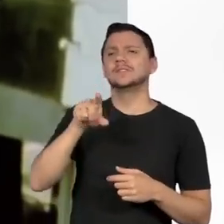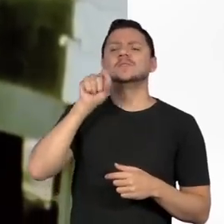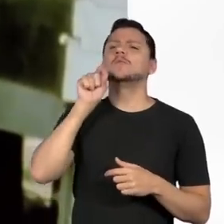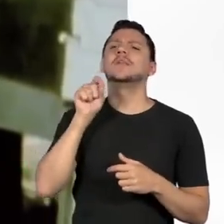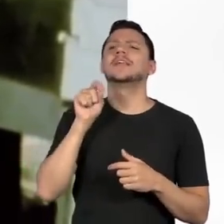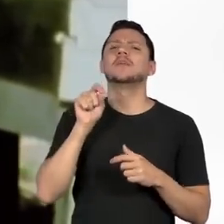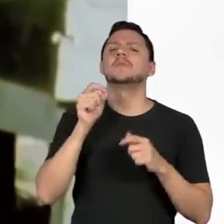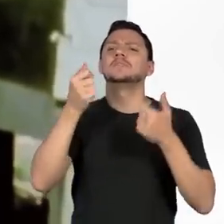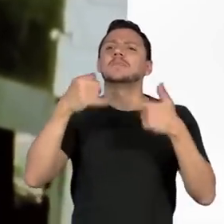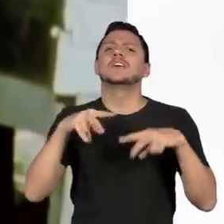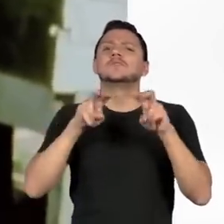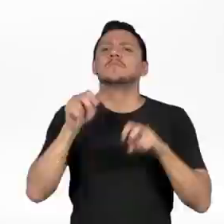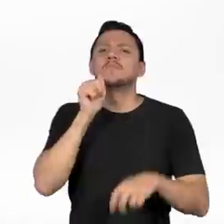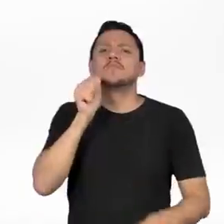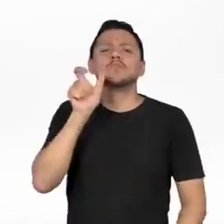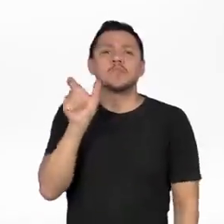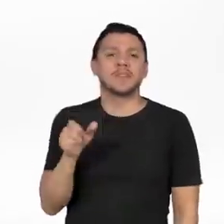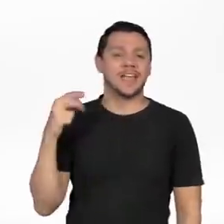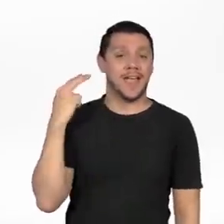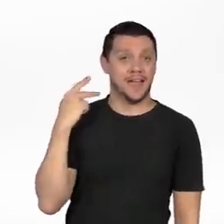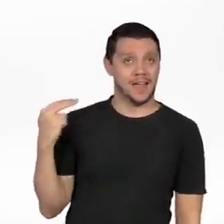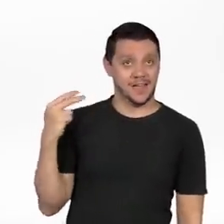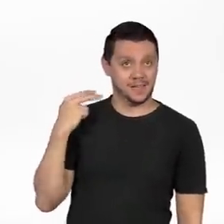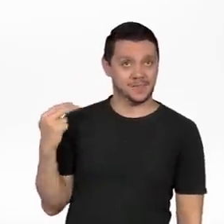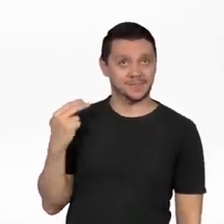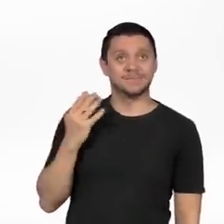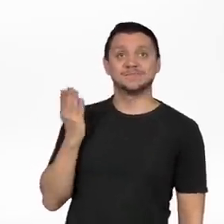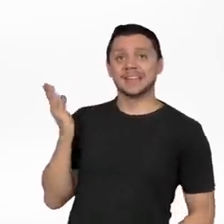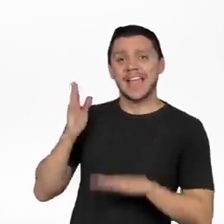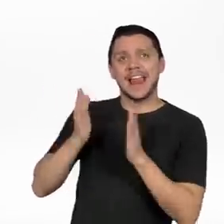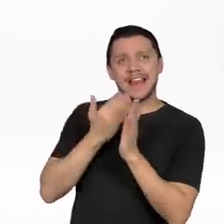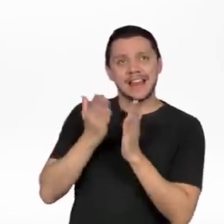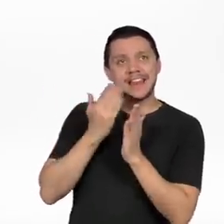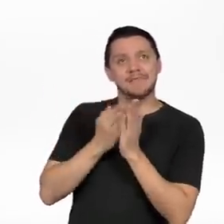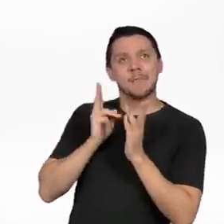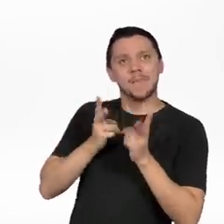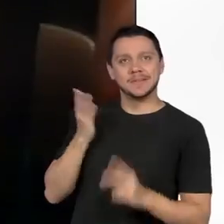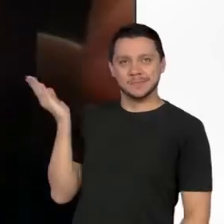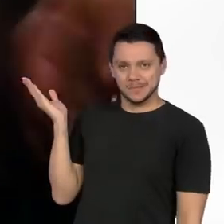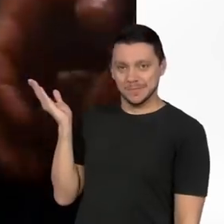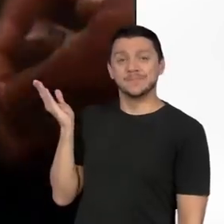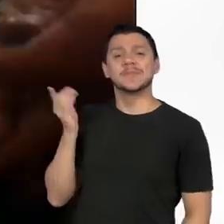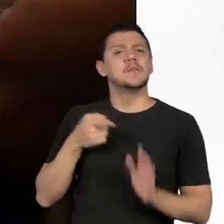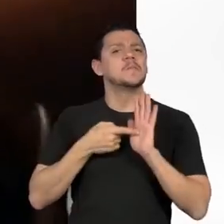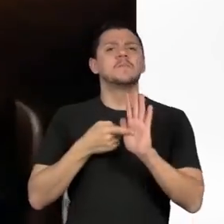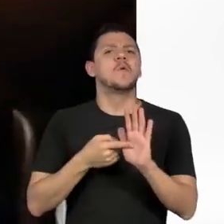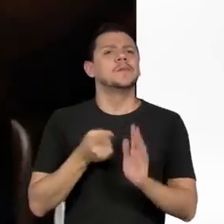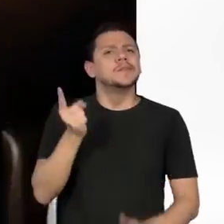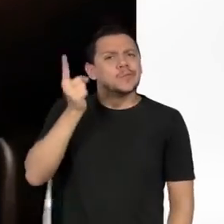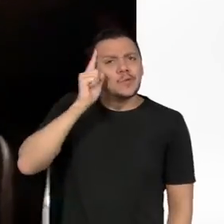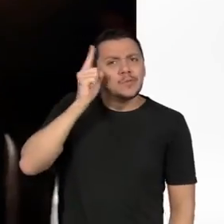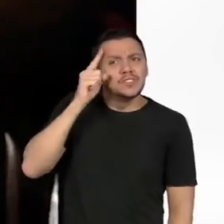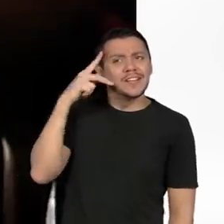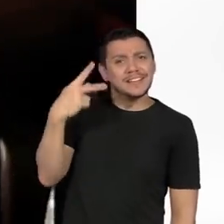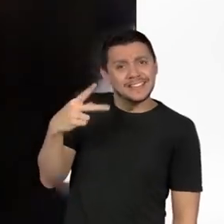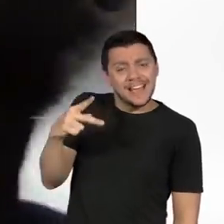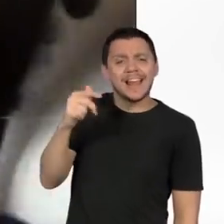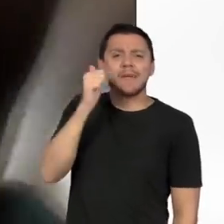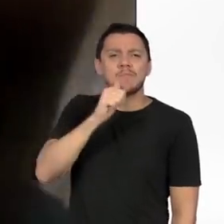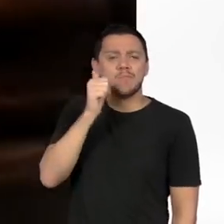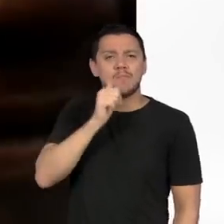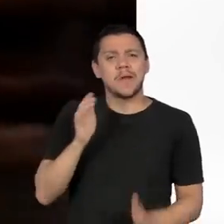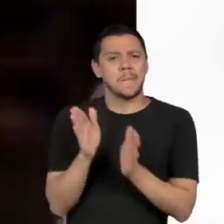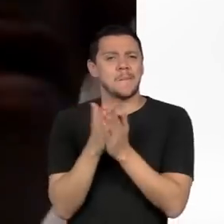Jesus. Autora do livro Quarto de Despejo. Obra que relata o dia a dia de uma mulher pobre e negra.